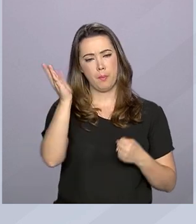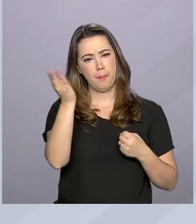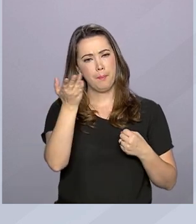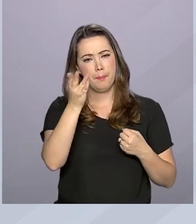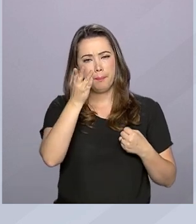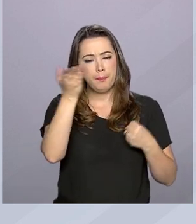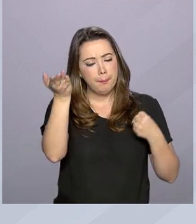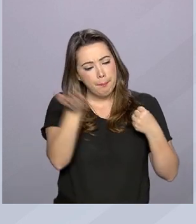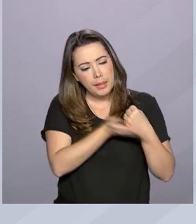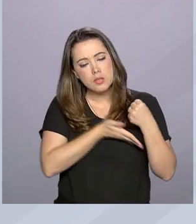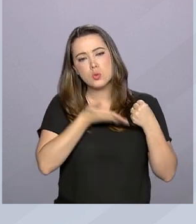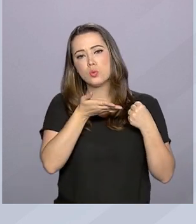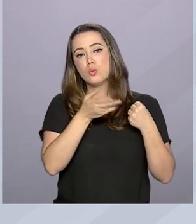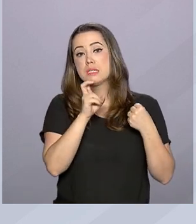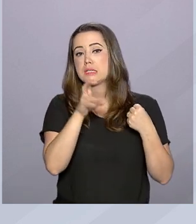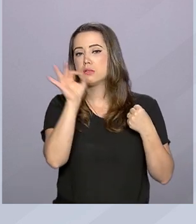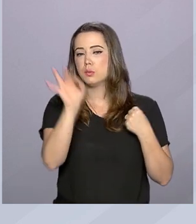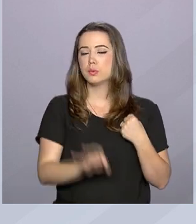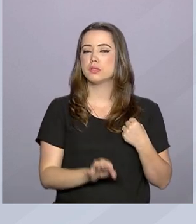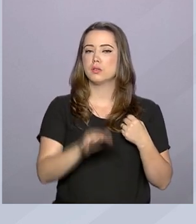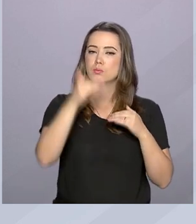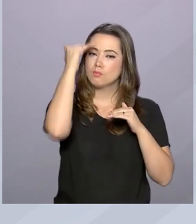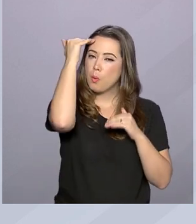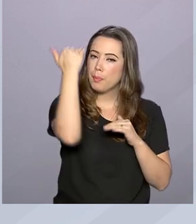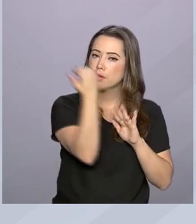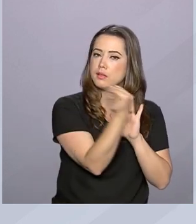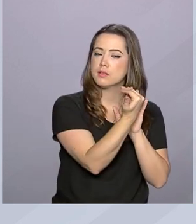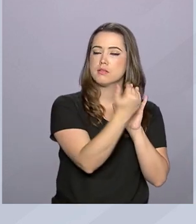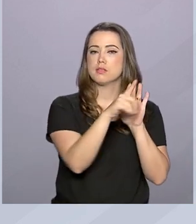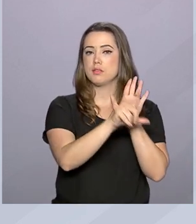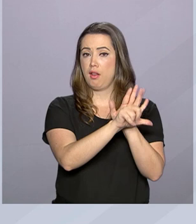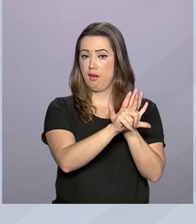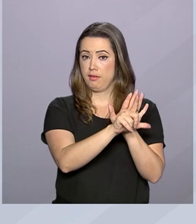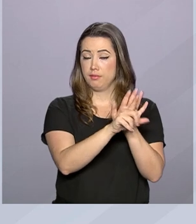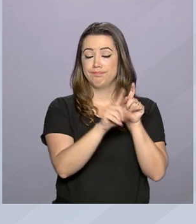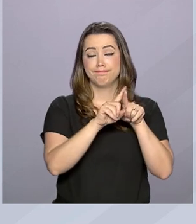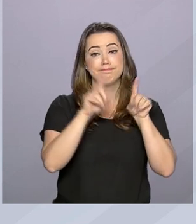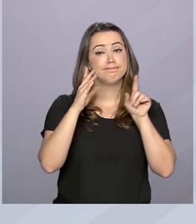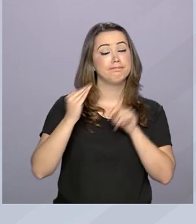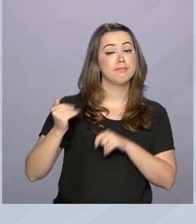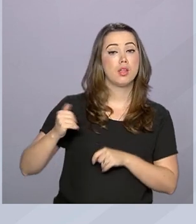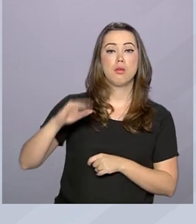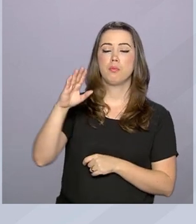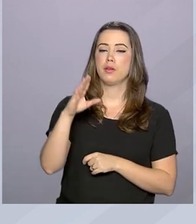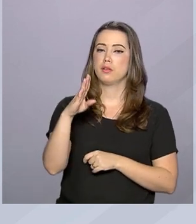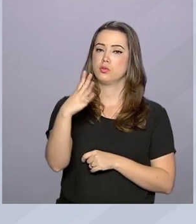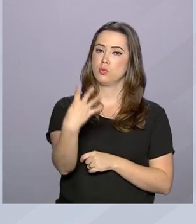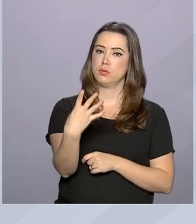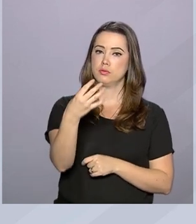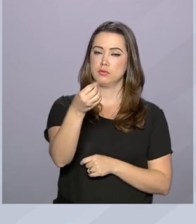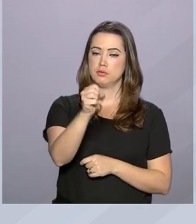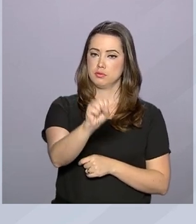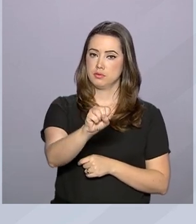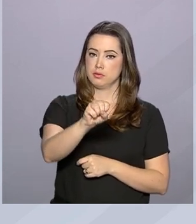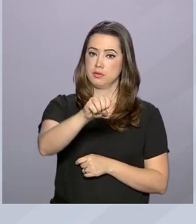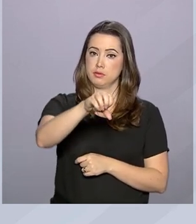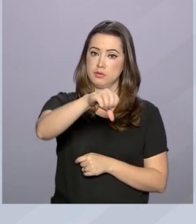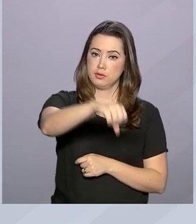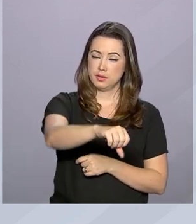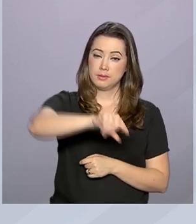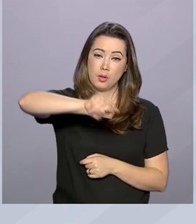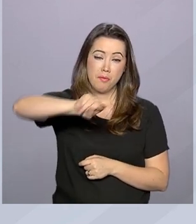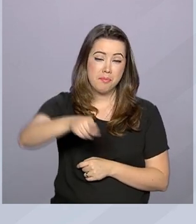estabelecida por lei, 5%, fosse cumprida, mais de 489 mil vagas poderiam ser abertas.